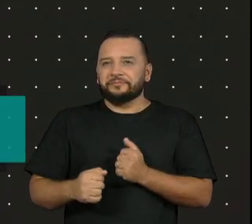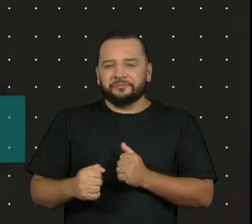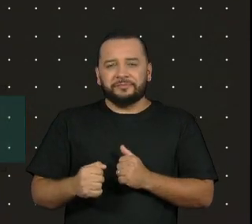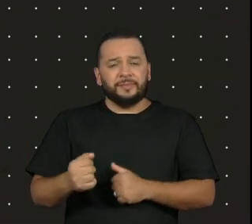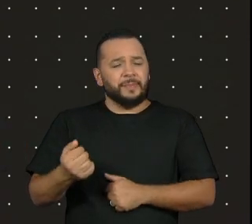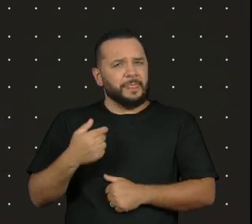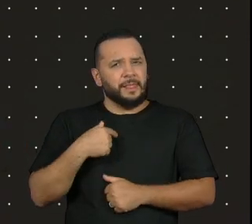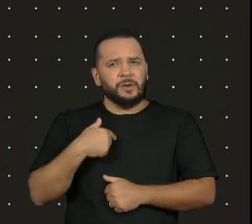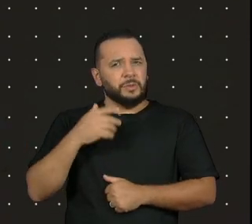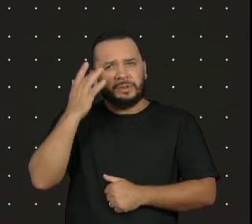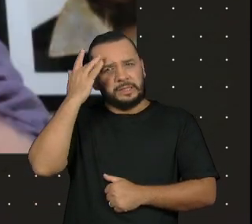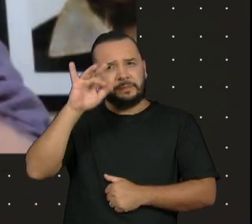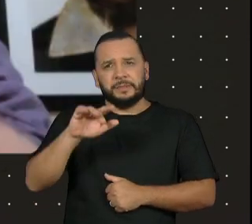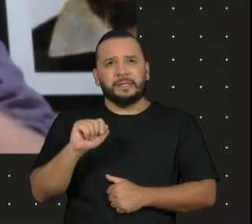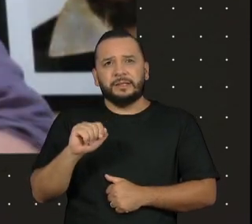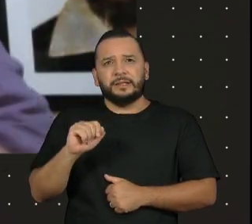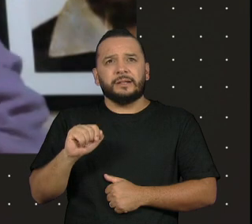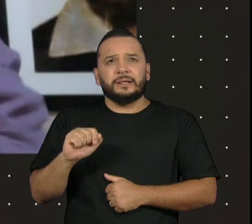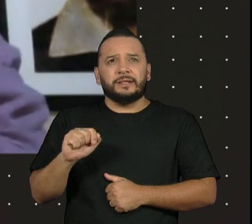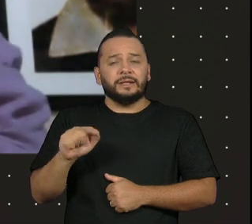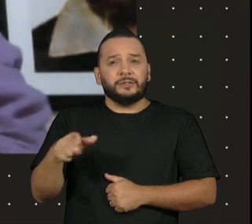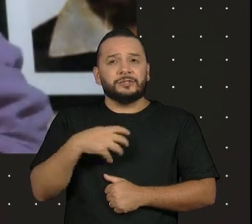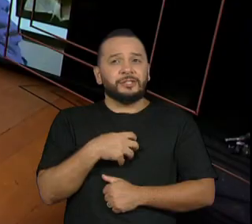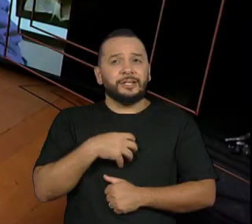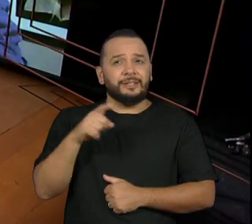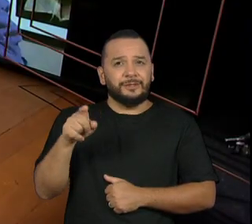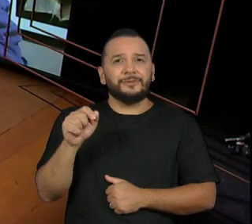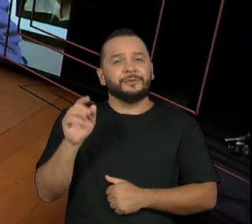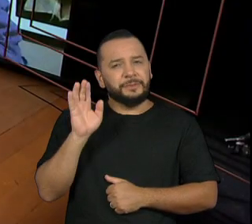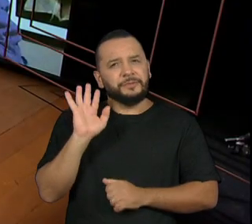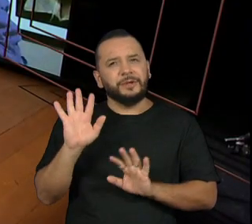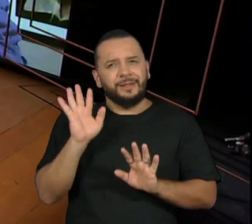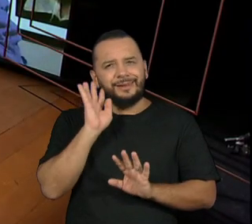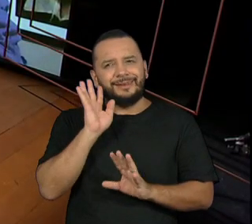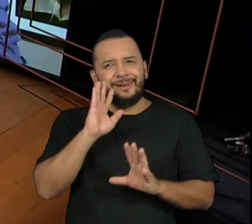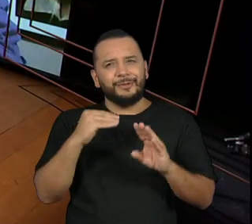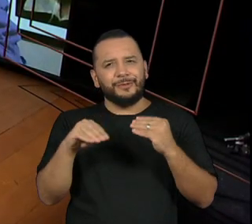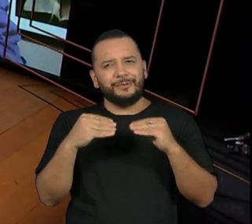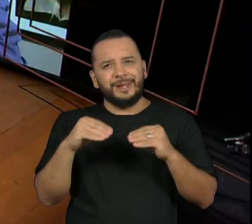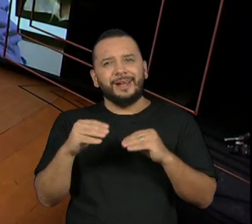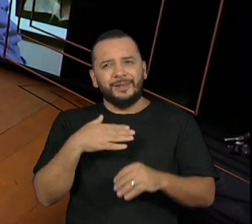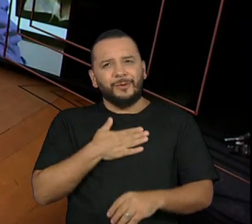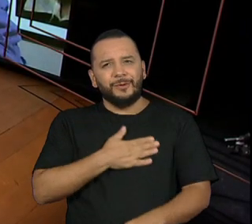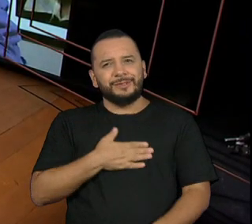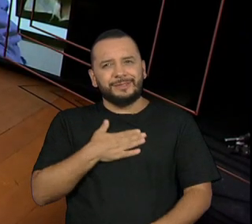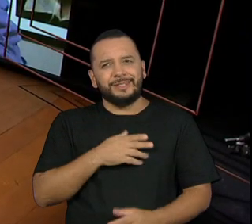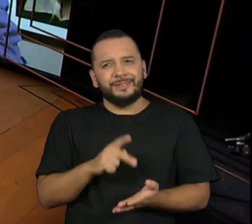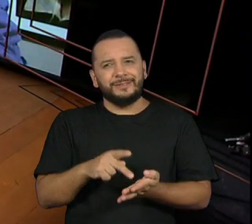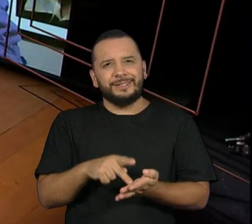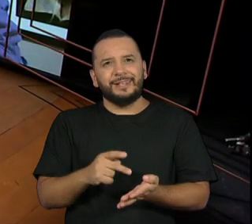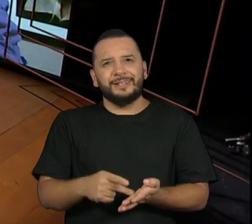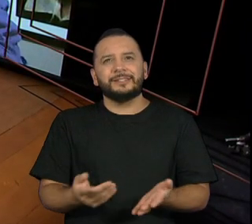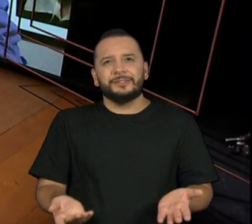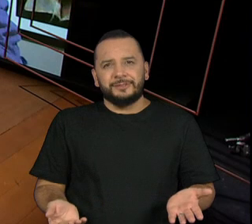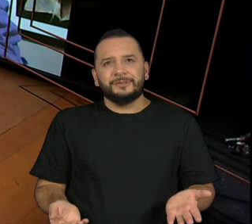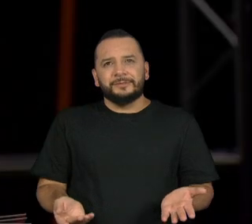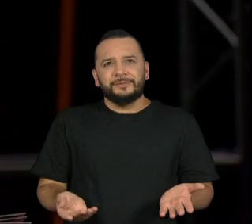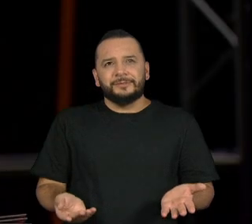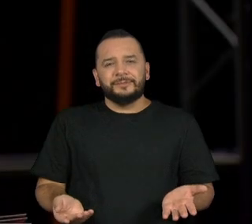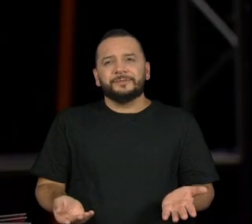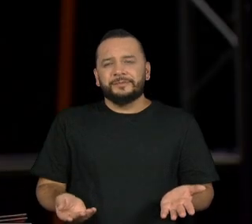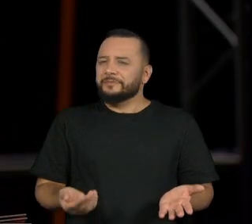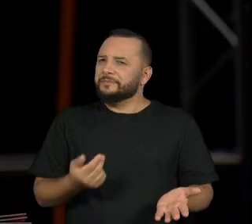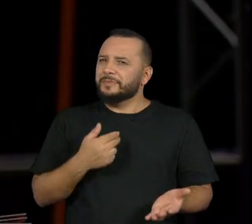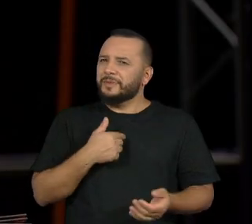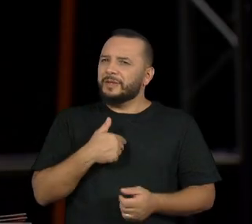pensei em estar naquela situação, mas foi divertido fazer. Gostei de fazer. nunca mais... Nossa,